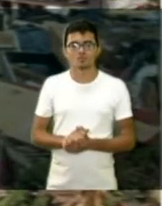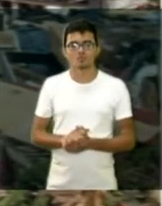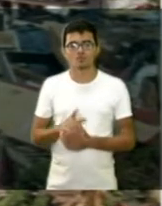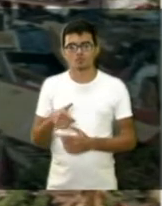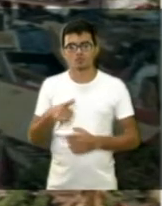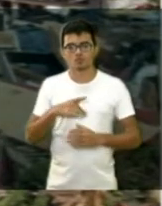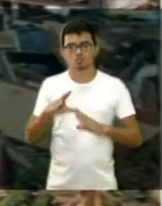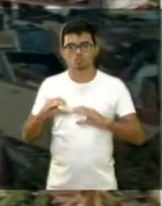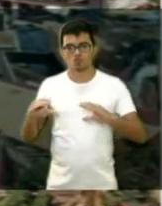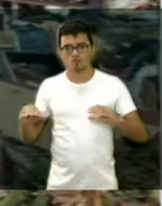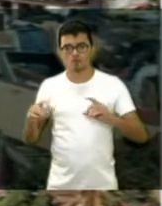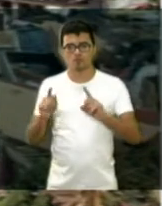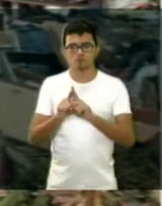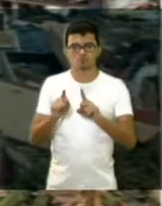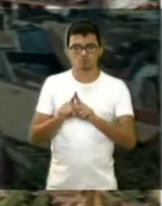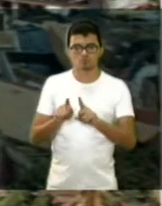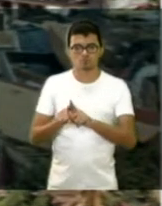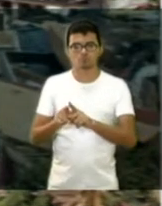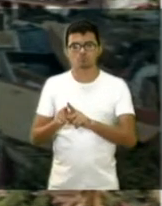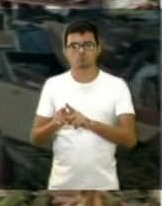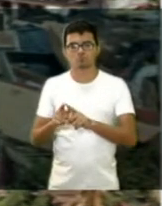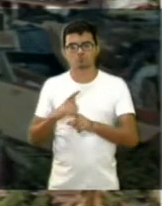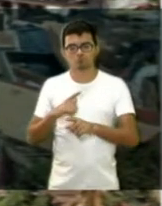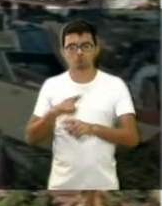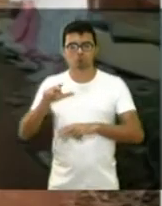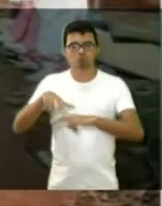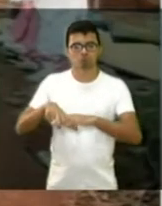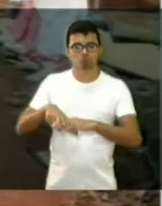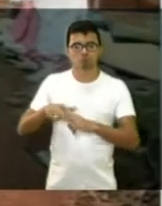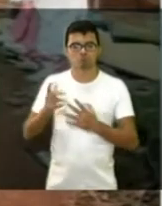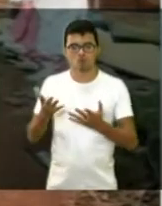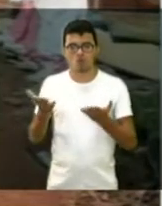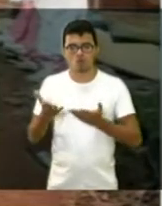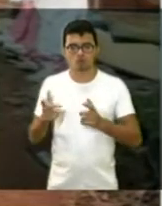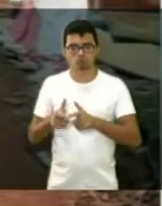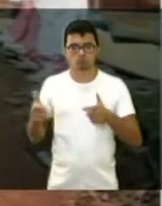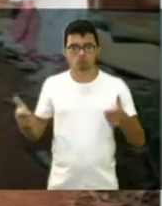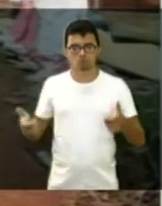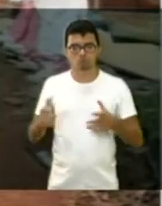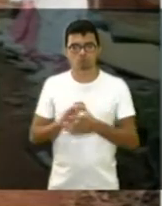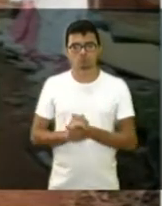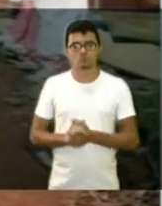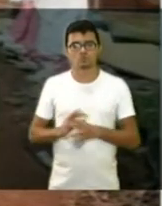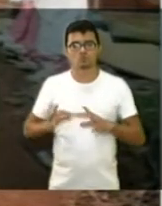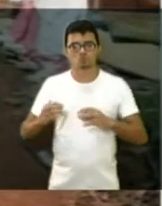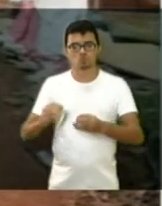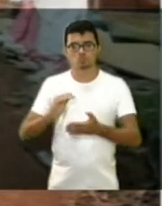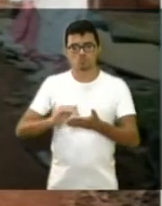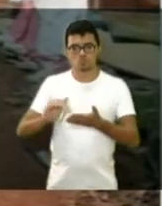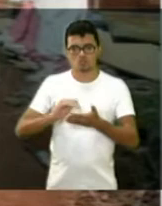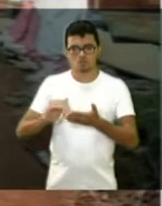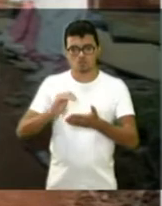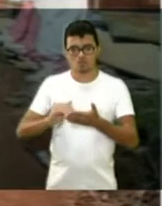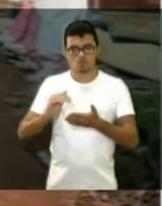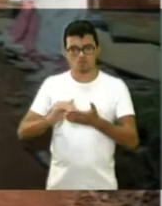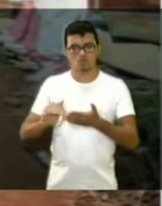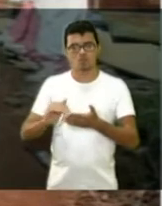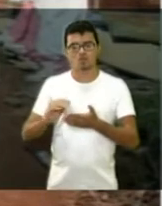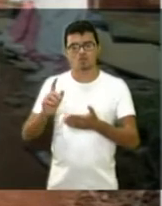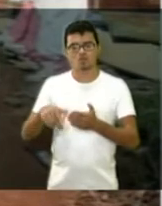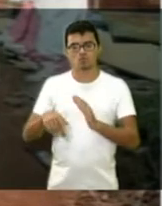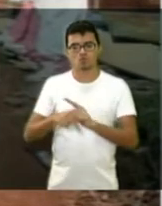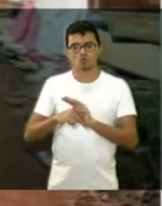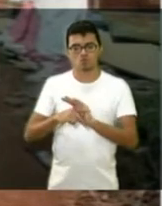sofá, potrona, e agora mentou. Então, procurei o secretário de obra, serviço público, o